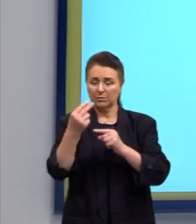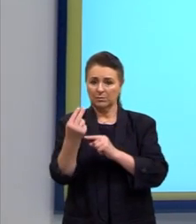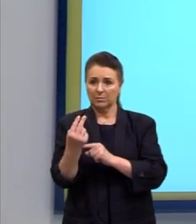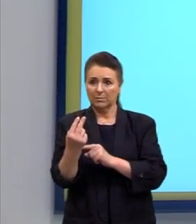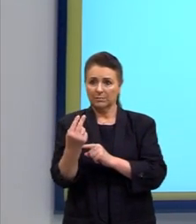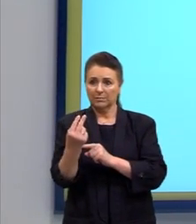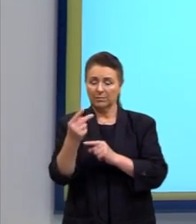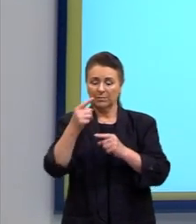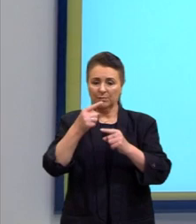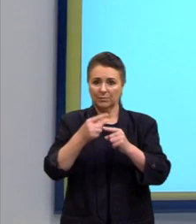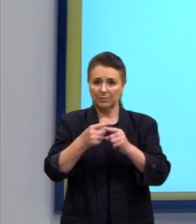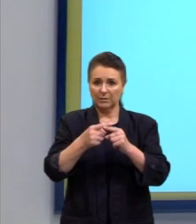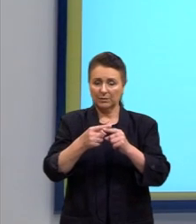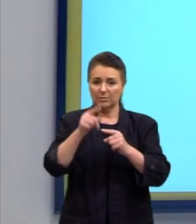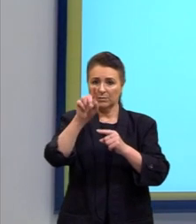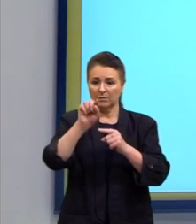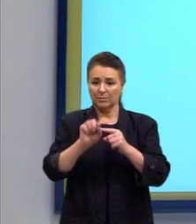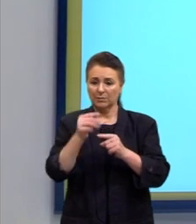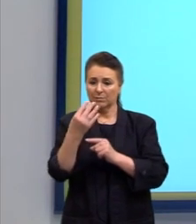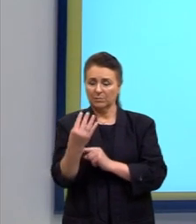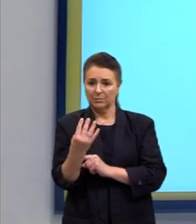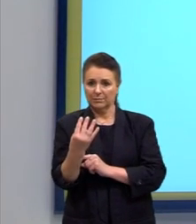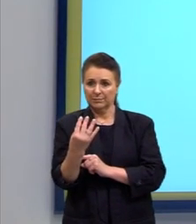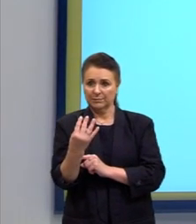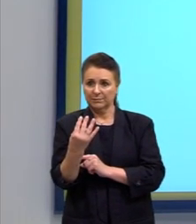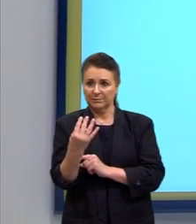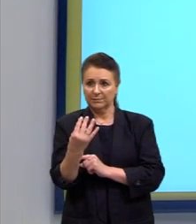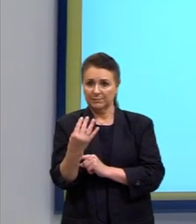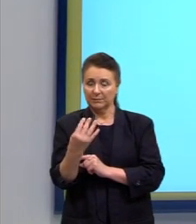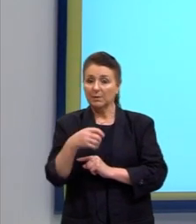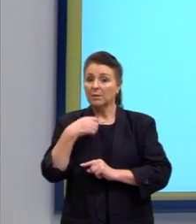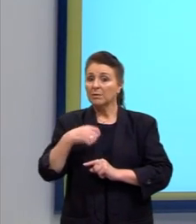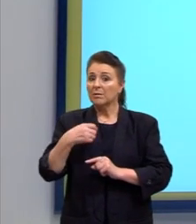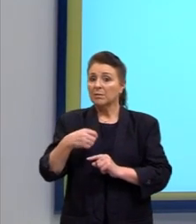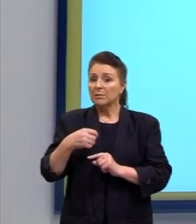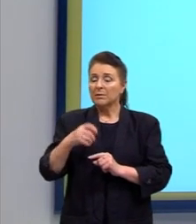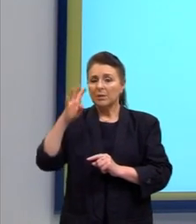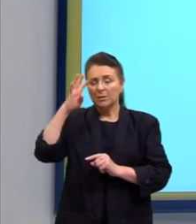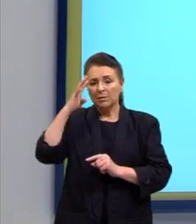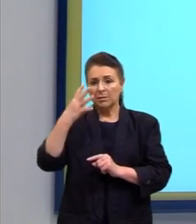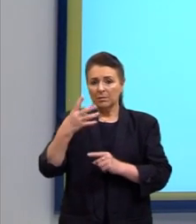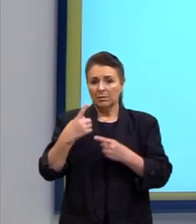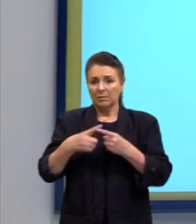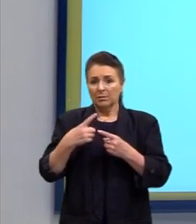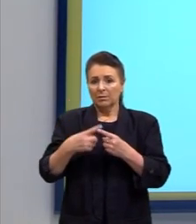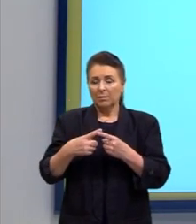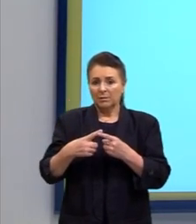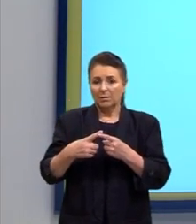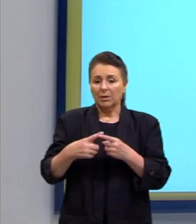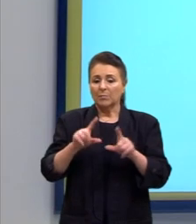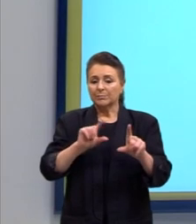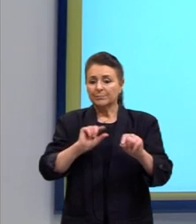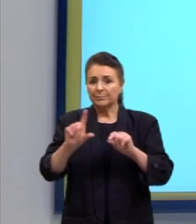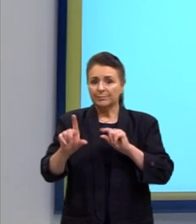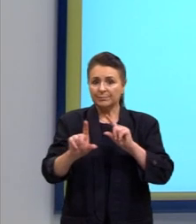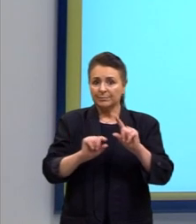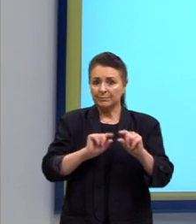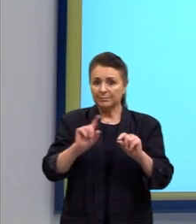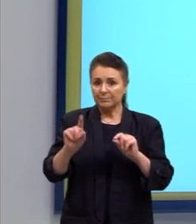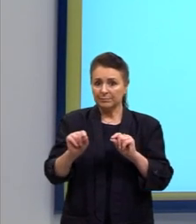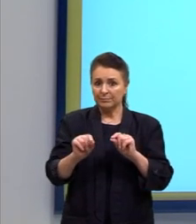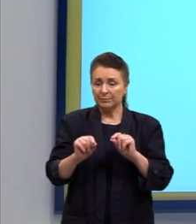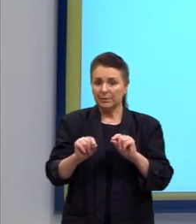vezes o fatorial de 4. Não precisa ser resolvido porque as nossas alternativas trazem